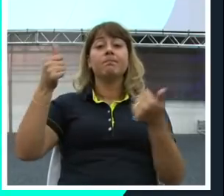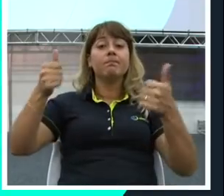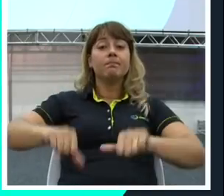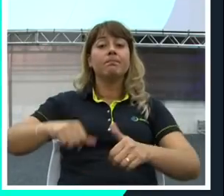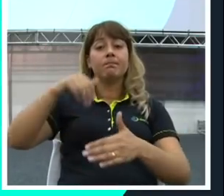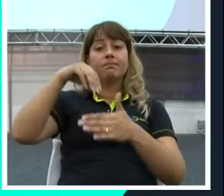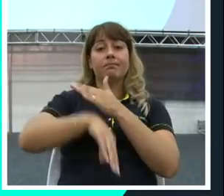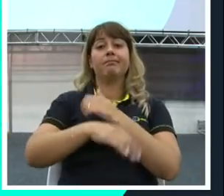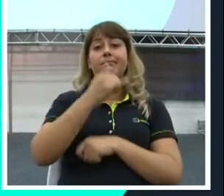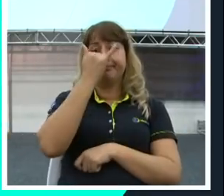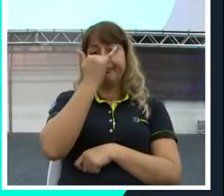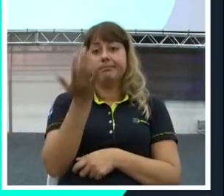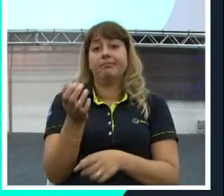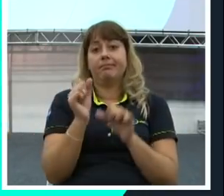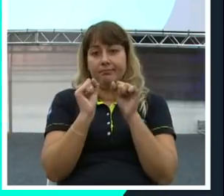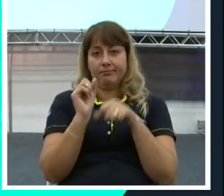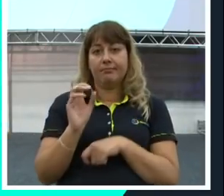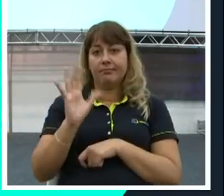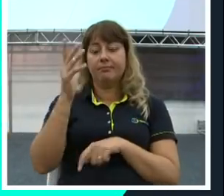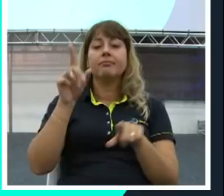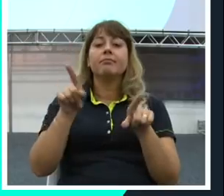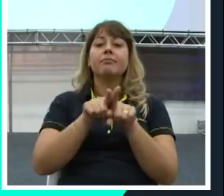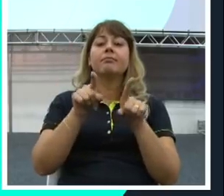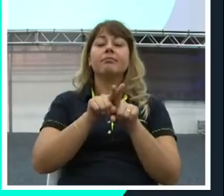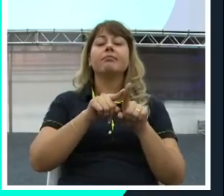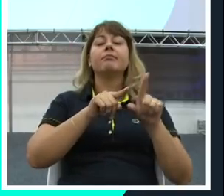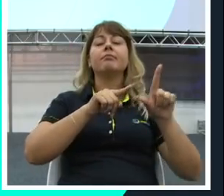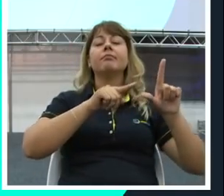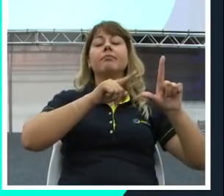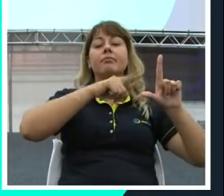ganhe menos que a inflação.